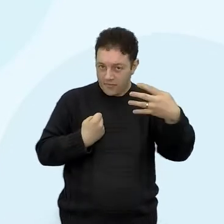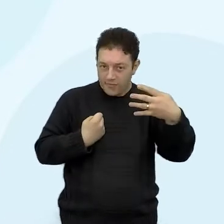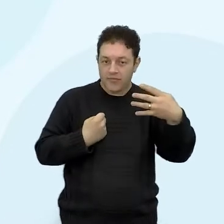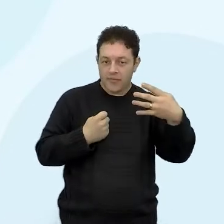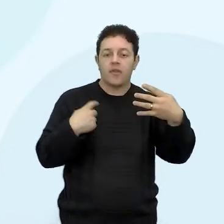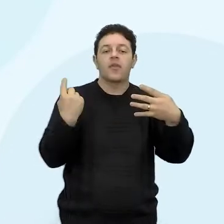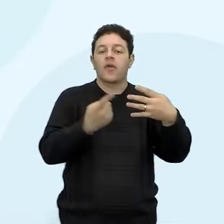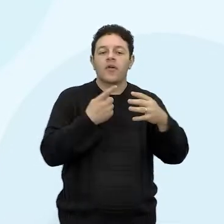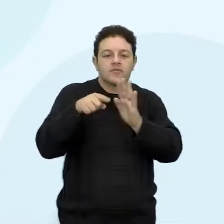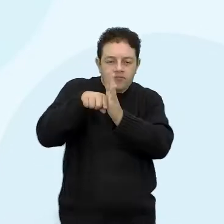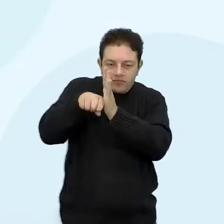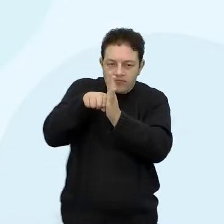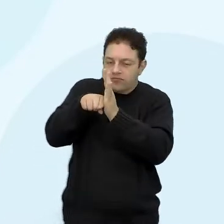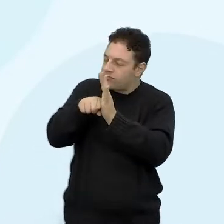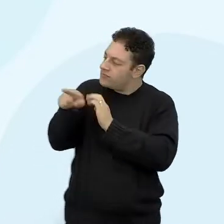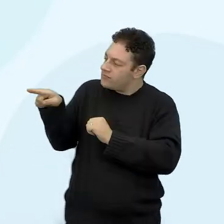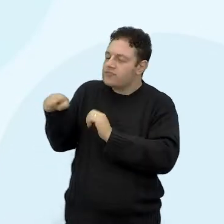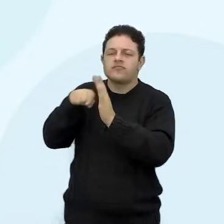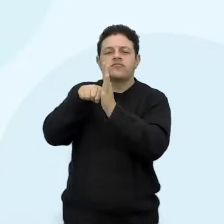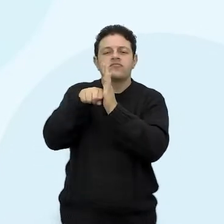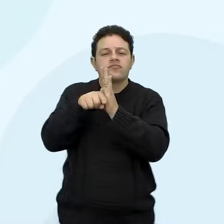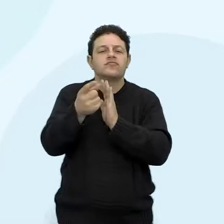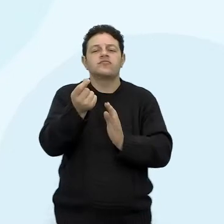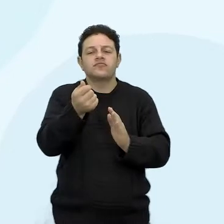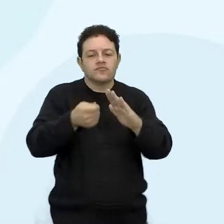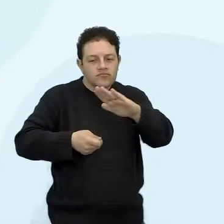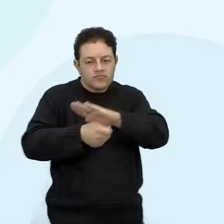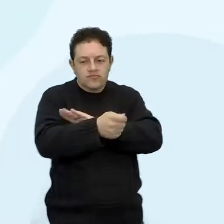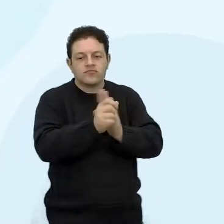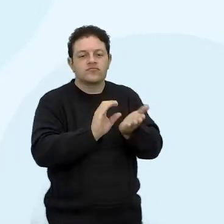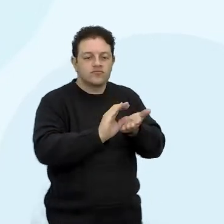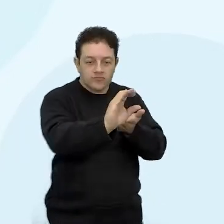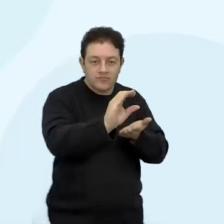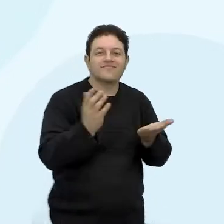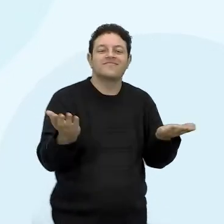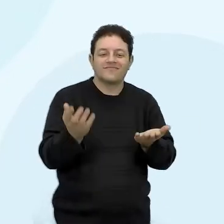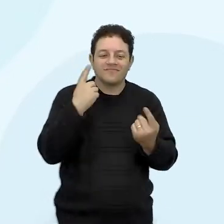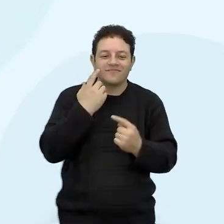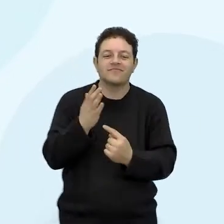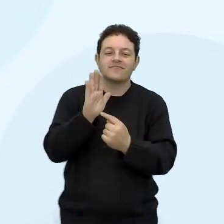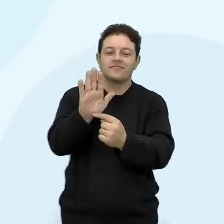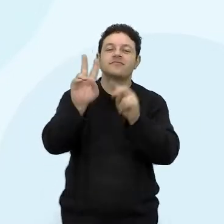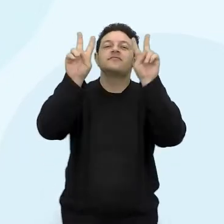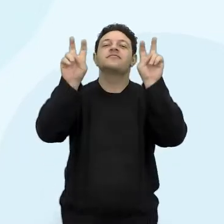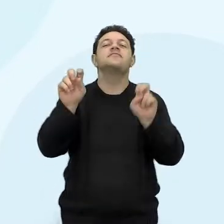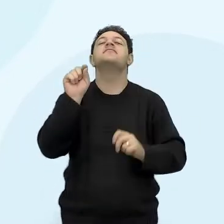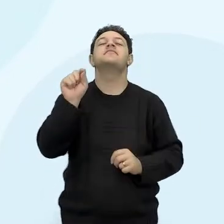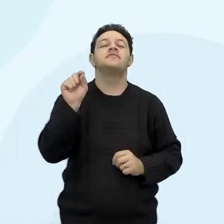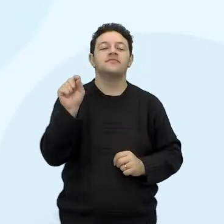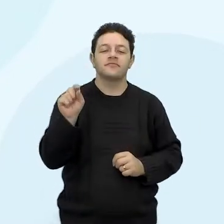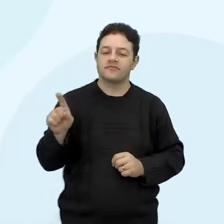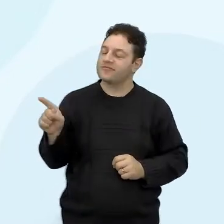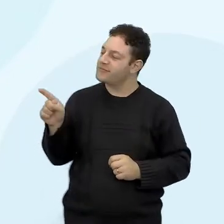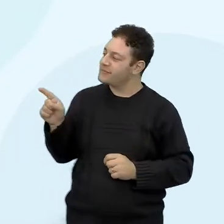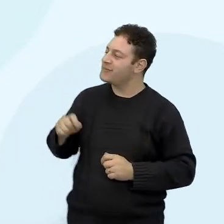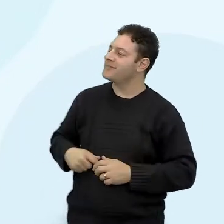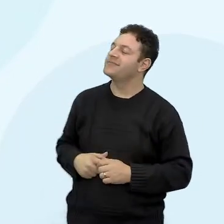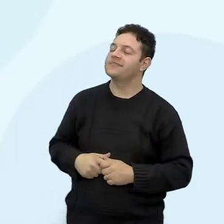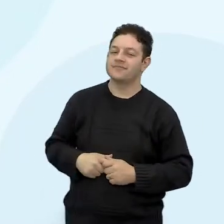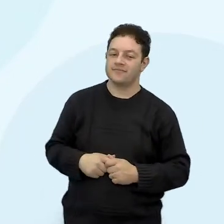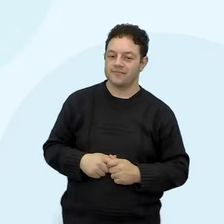nós vamos pesquisar sobre o investimento. E agora eu já passei uma pra vocês pesquisarem o perfil